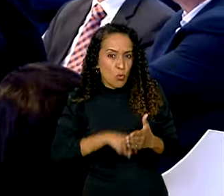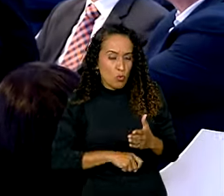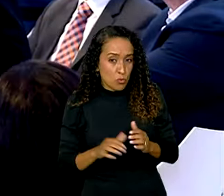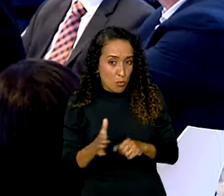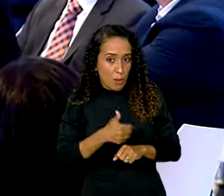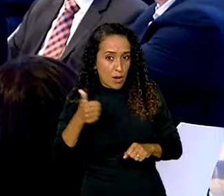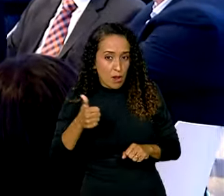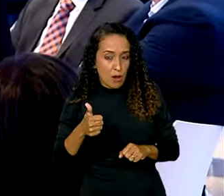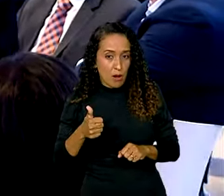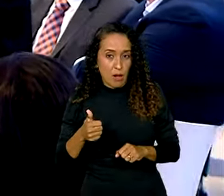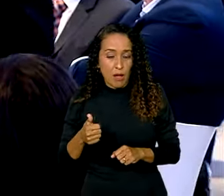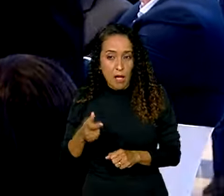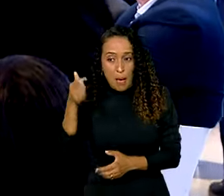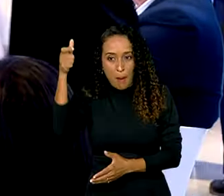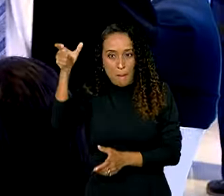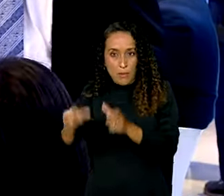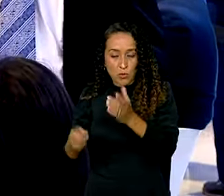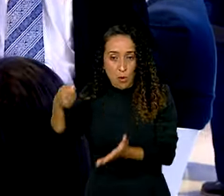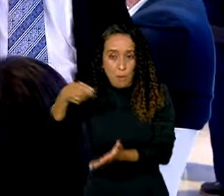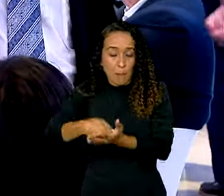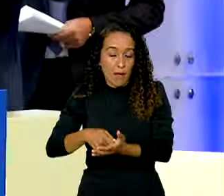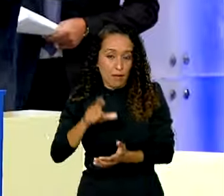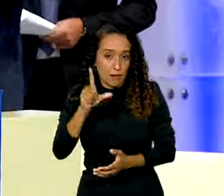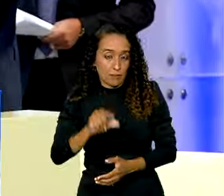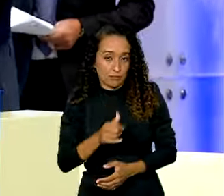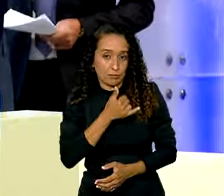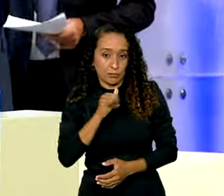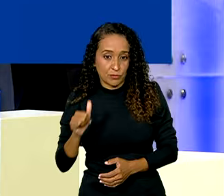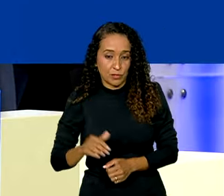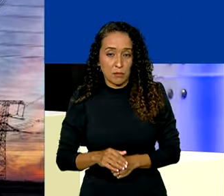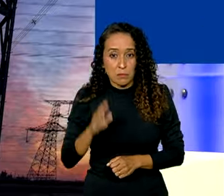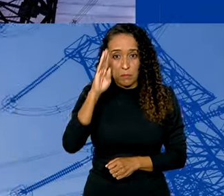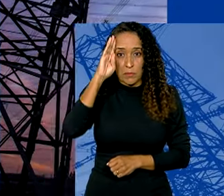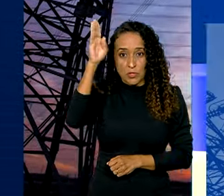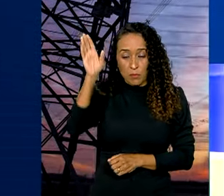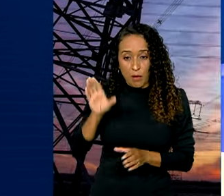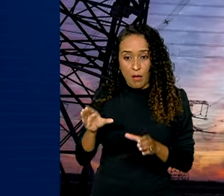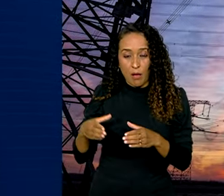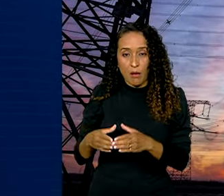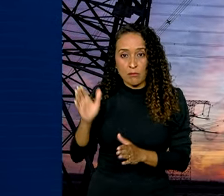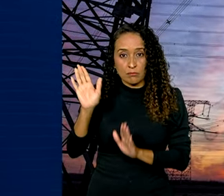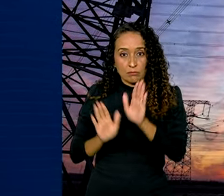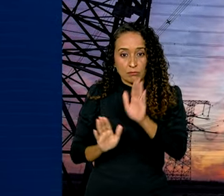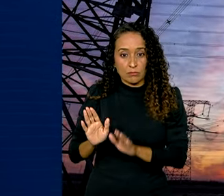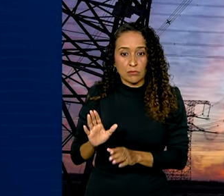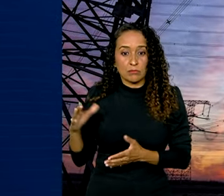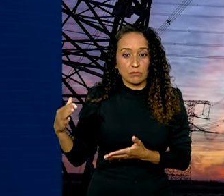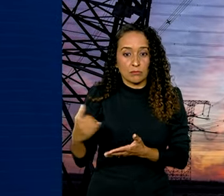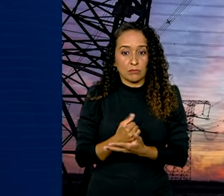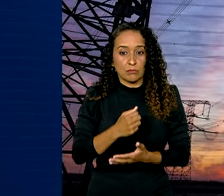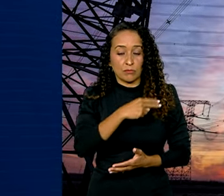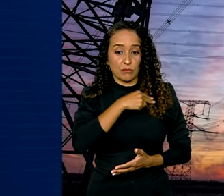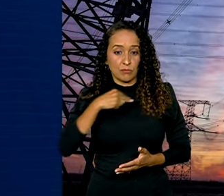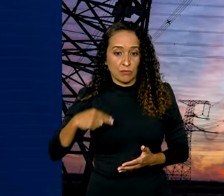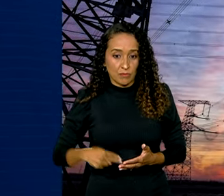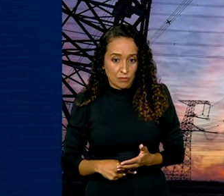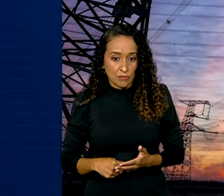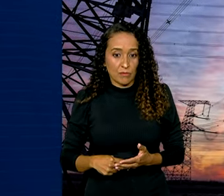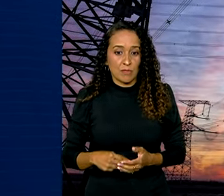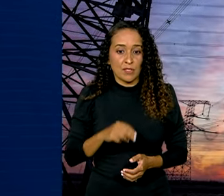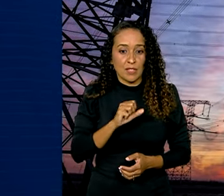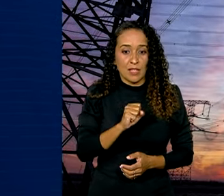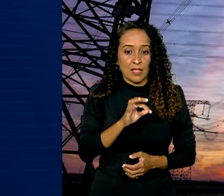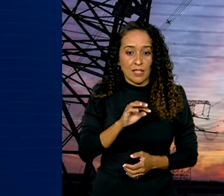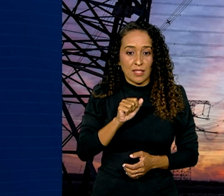menos o consumidor pagará pelo valor da energia. O principal lote do leilão foi arrematado pela chinesa State Grid, com